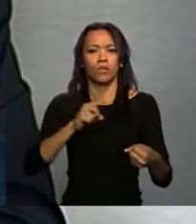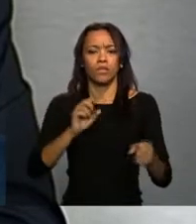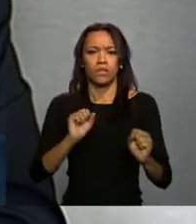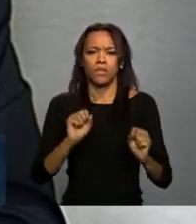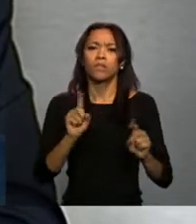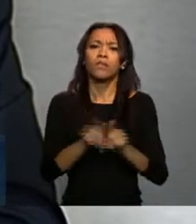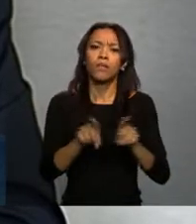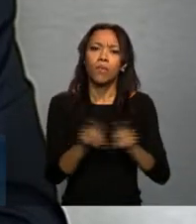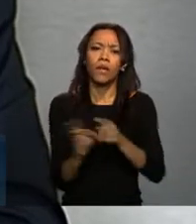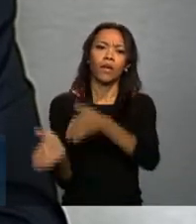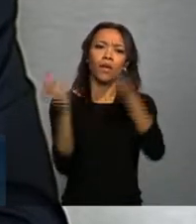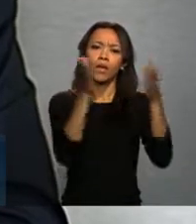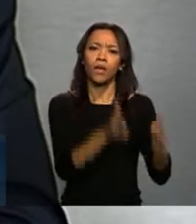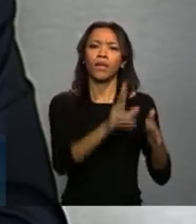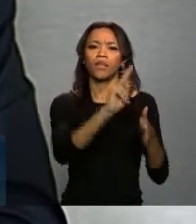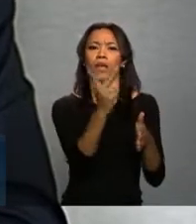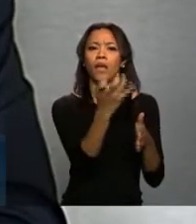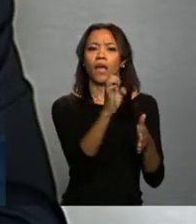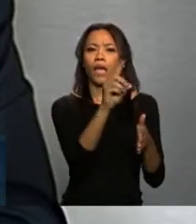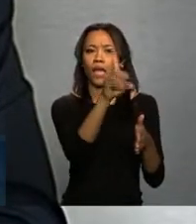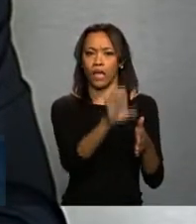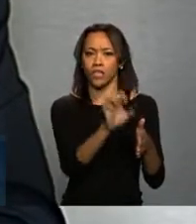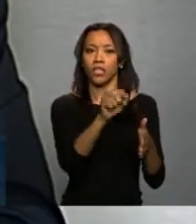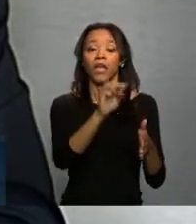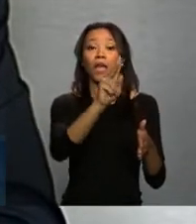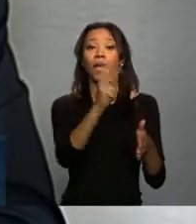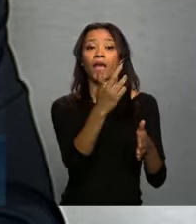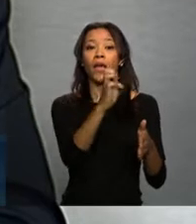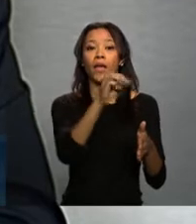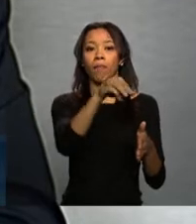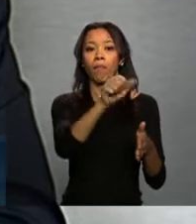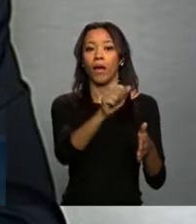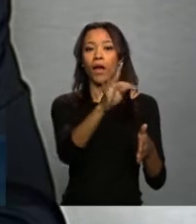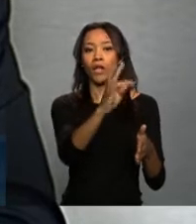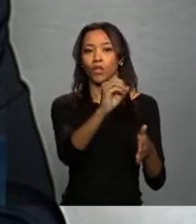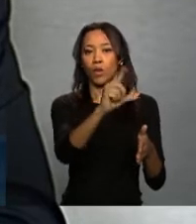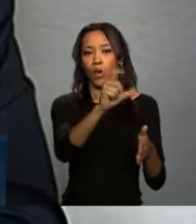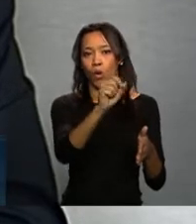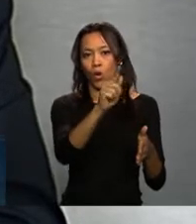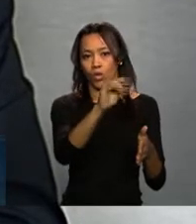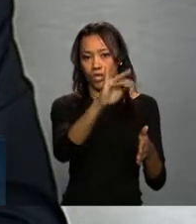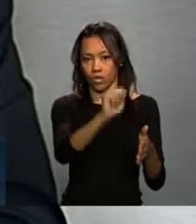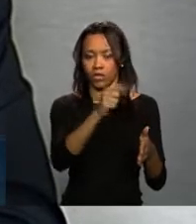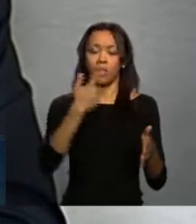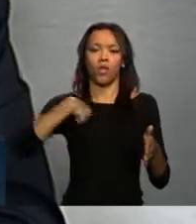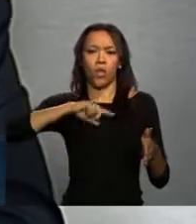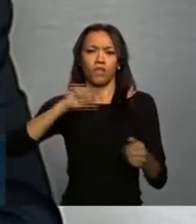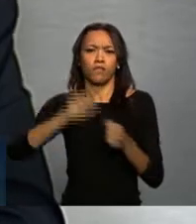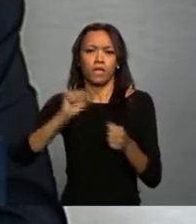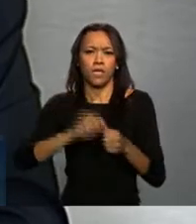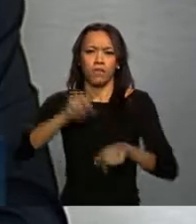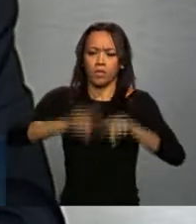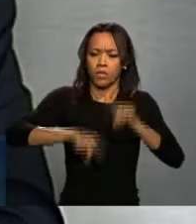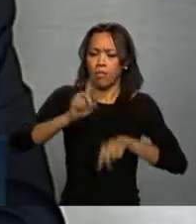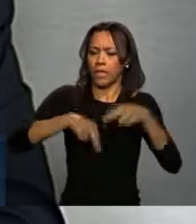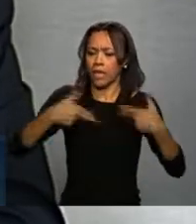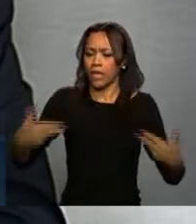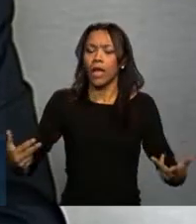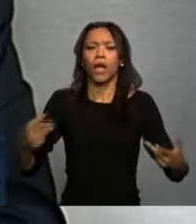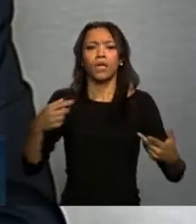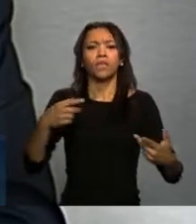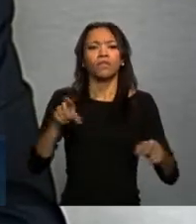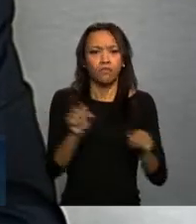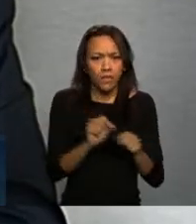na rede de assistência hematológica. Nós não podemos ser um país que produz insumos, produz tecnologia,